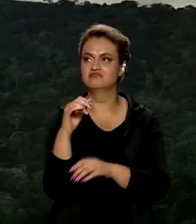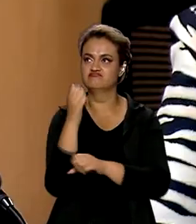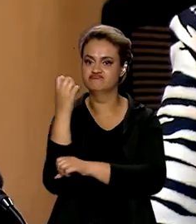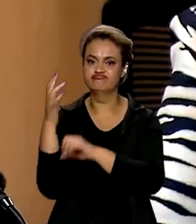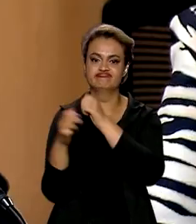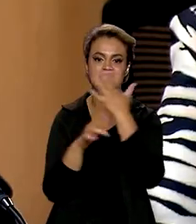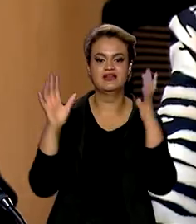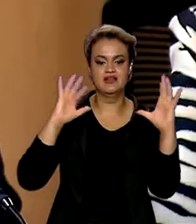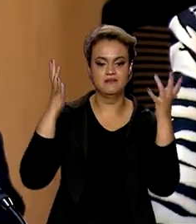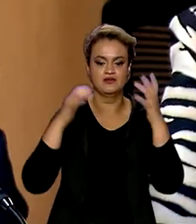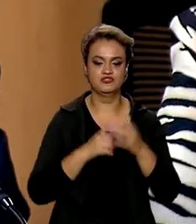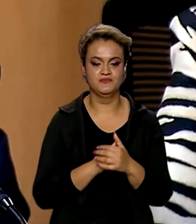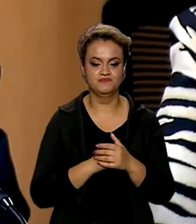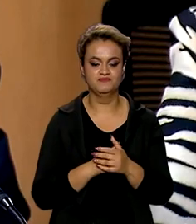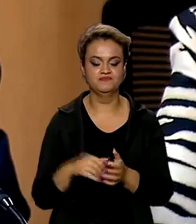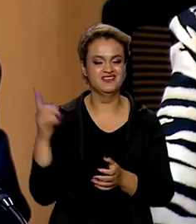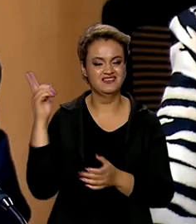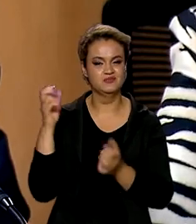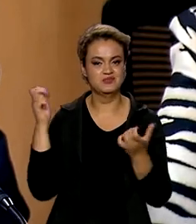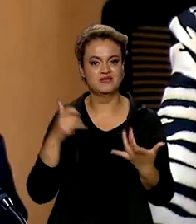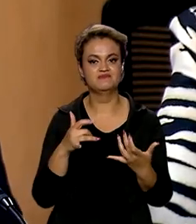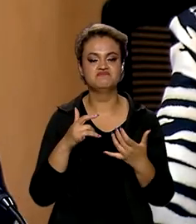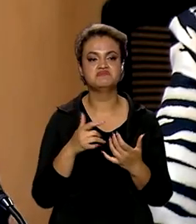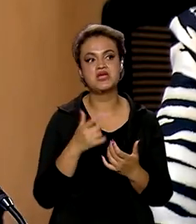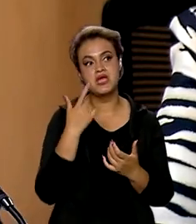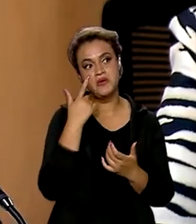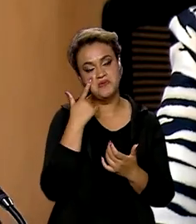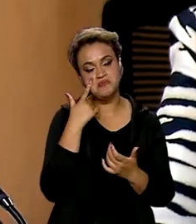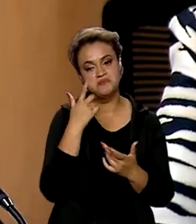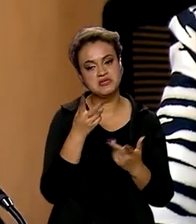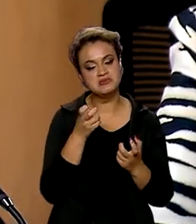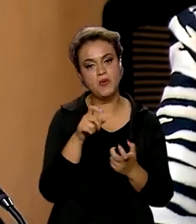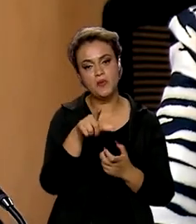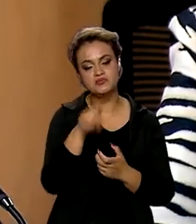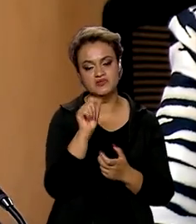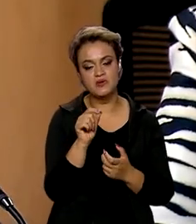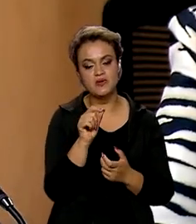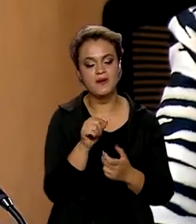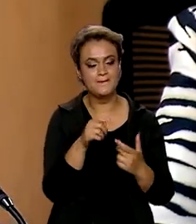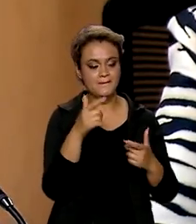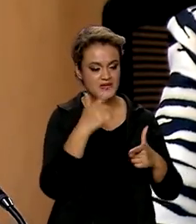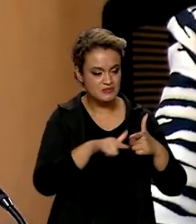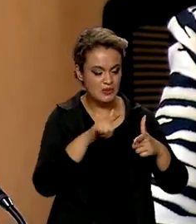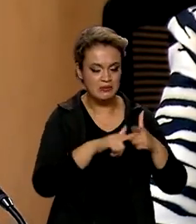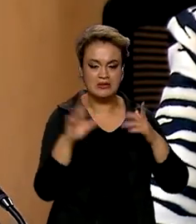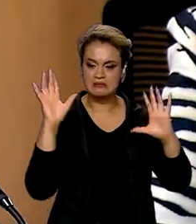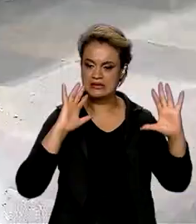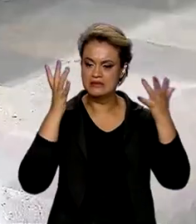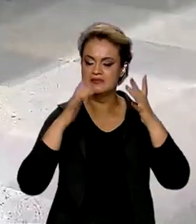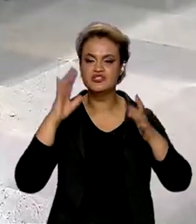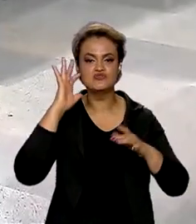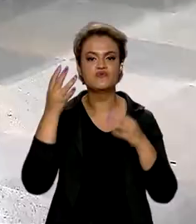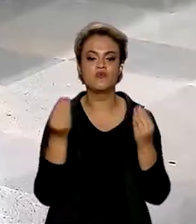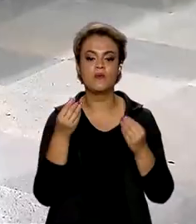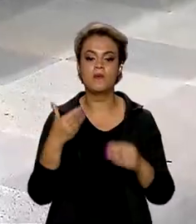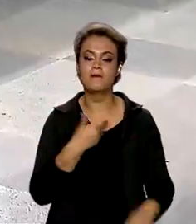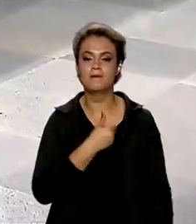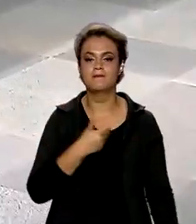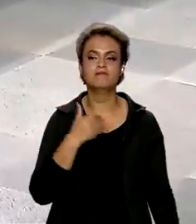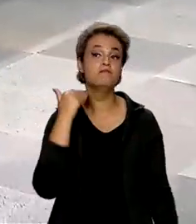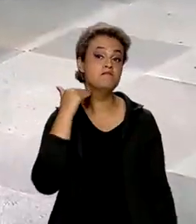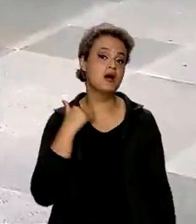fundo. Eu não vejo alternativa, presidente, para enfrentar a gravidade da crise climática, se os bancos públicos,